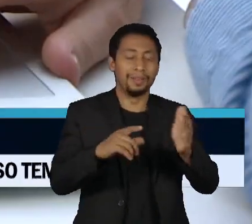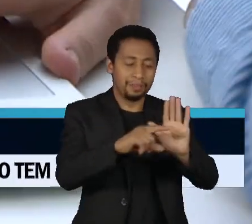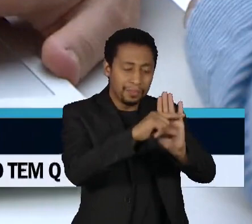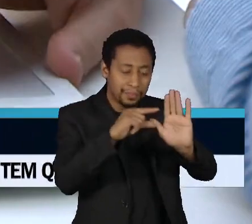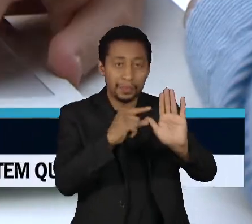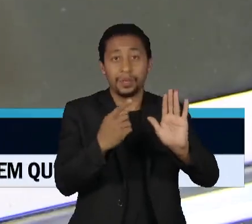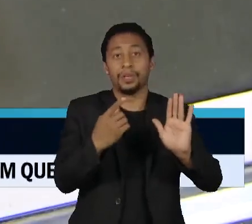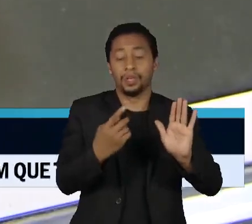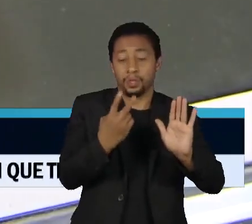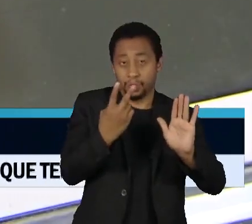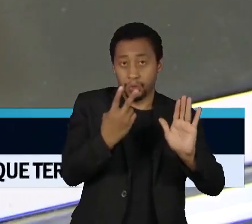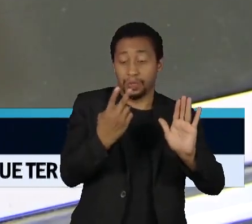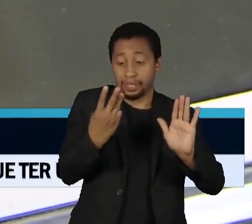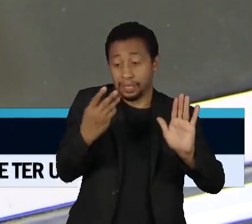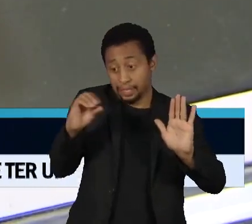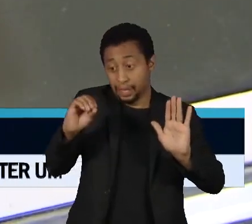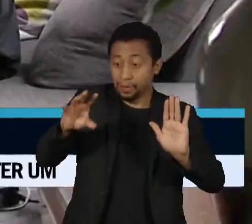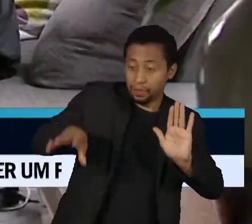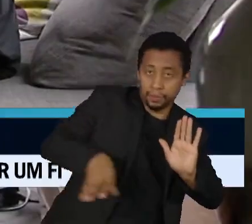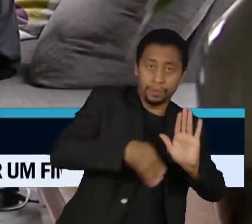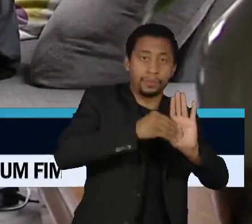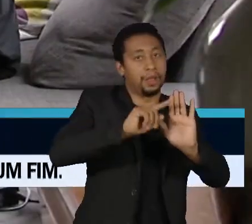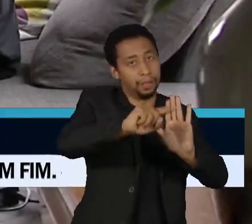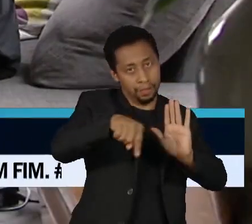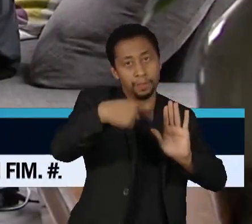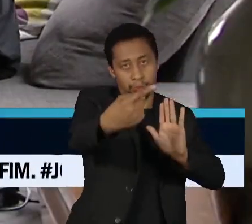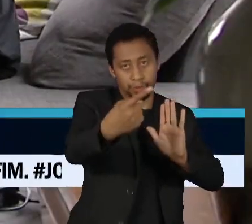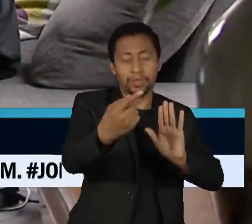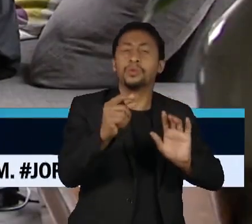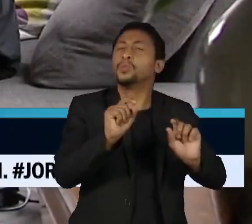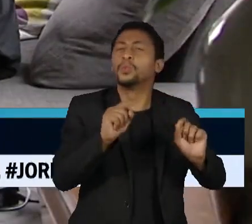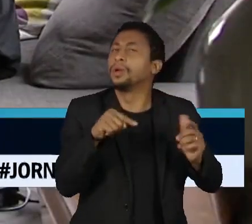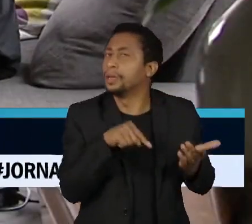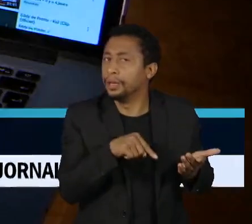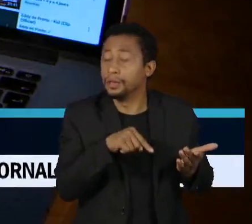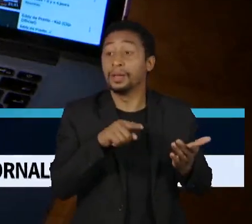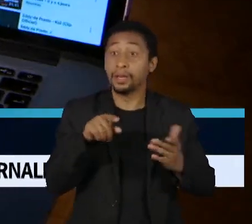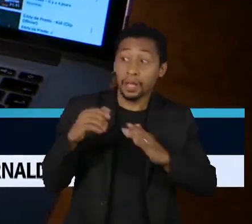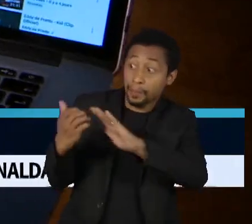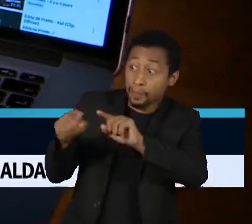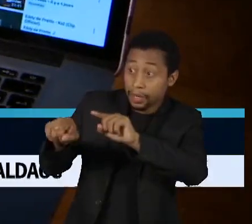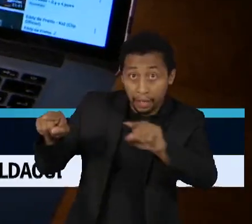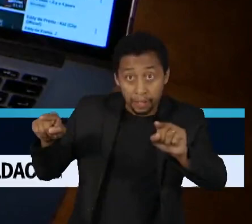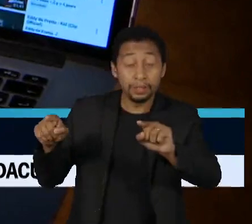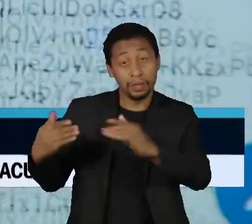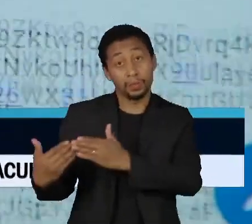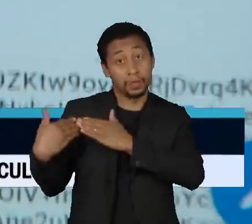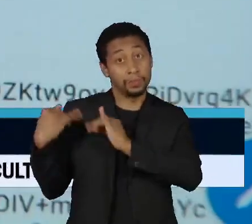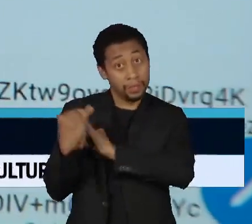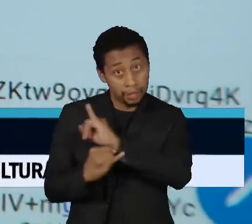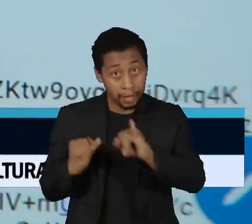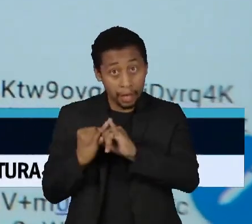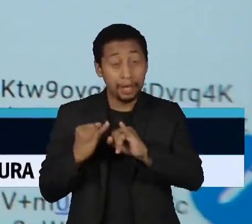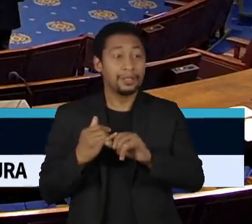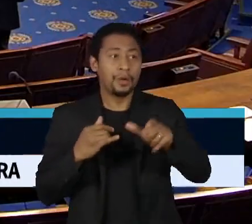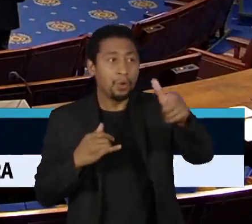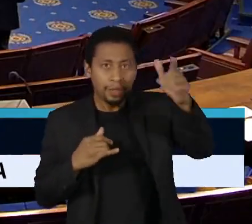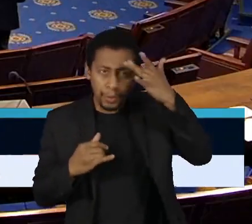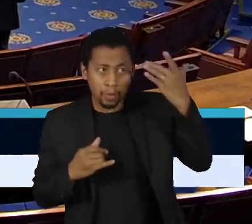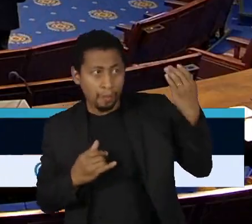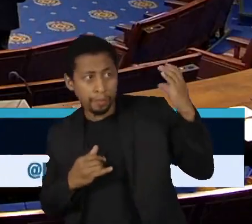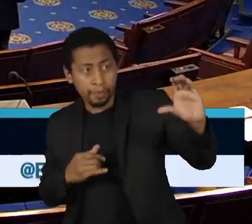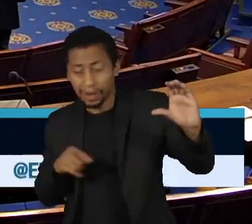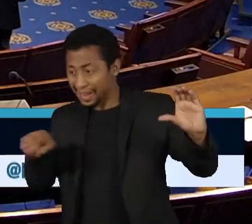adicionada em seguida. Estabelece que os provedores de serviços da internet não podem ser responsáveis pelo conteúdo de terceiros.